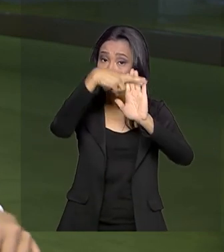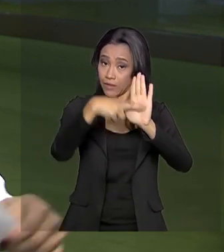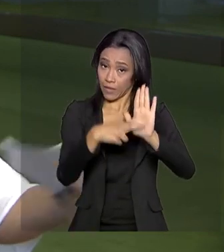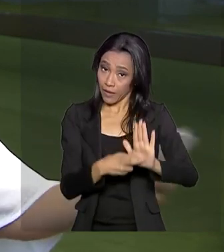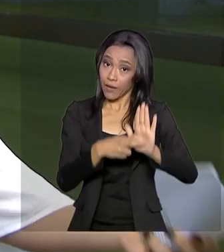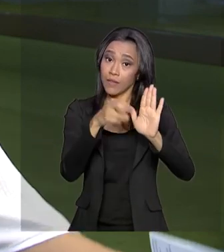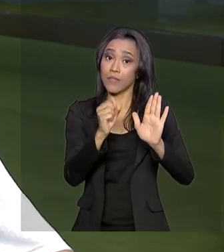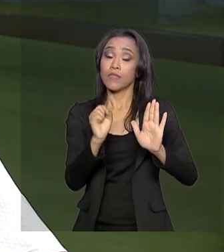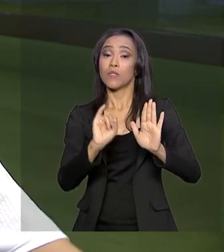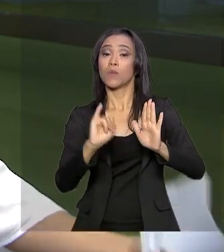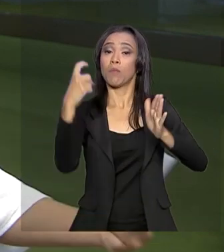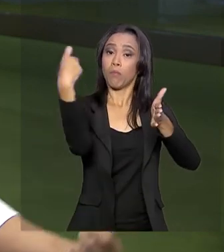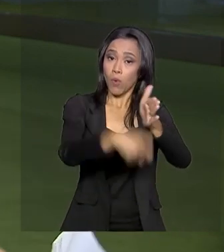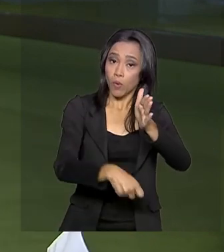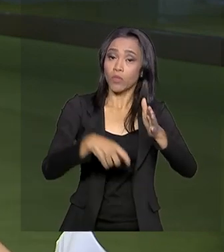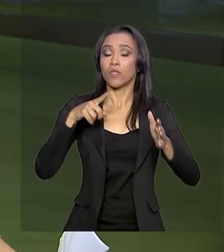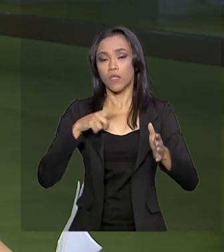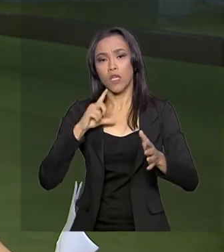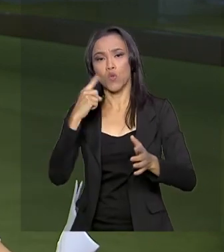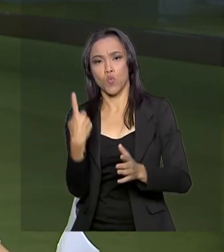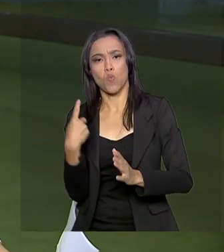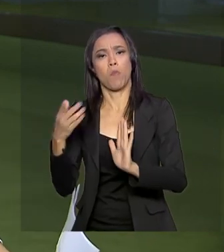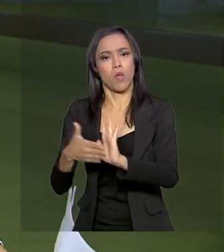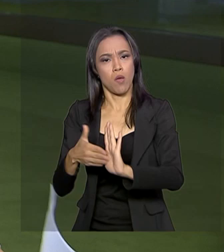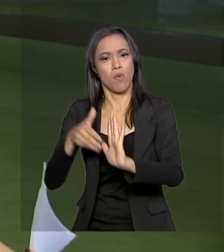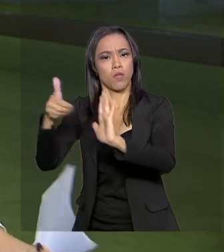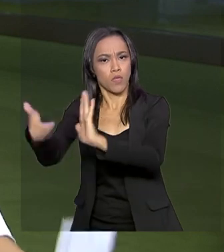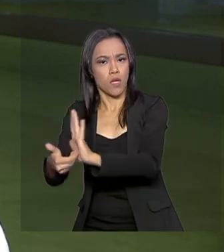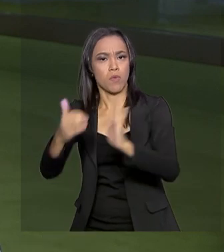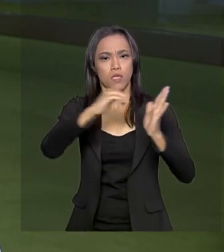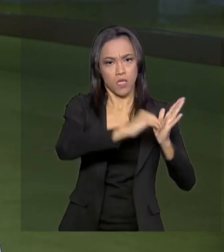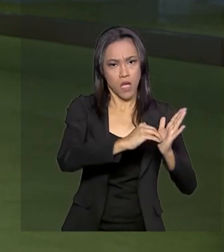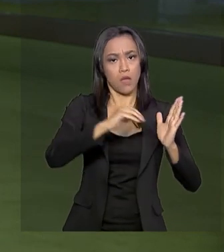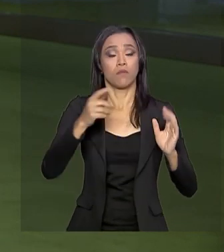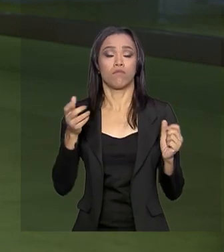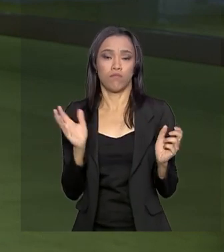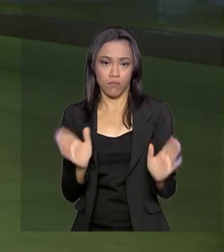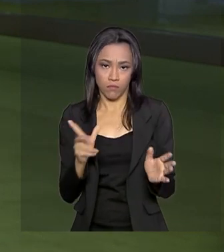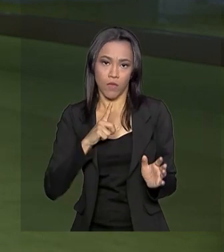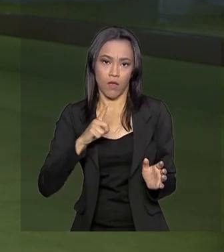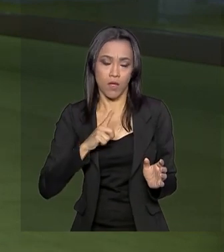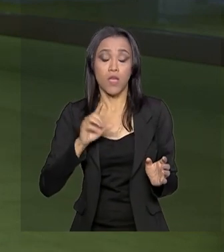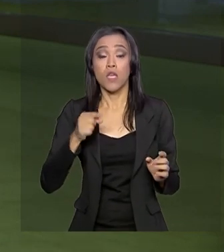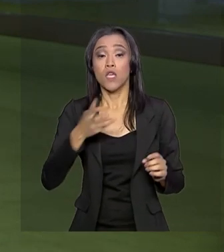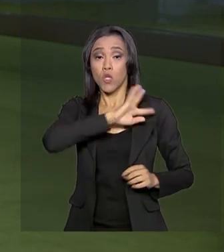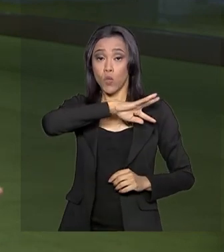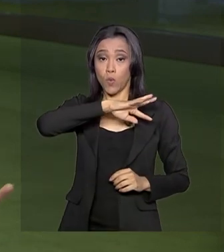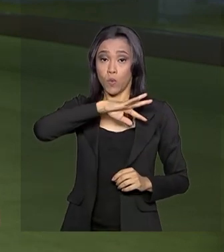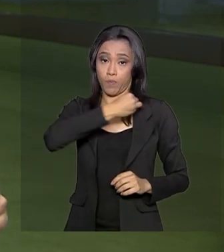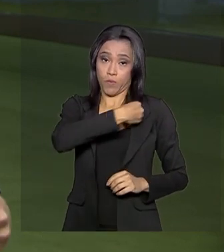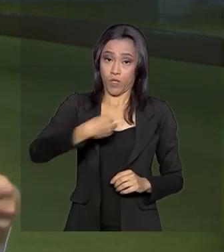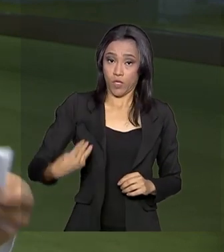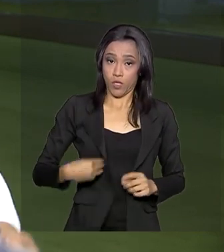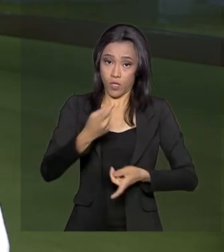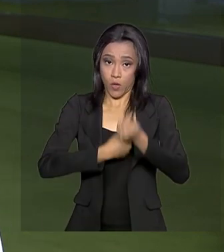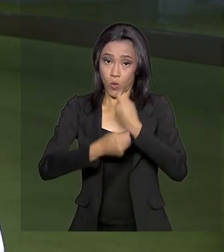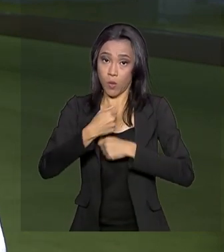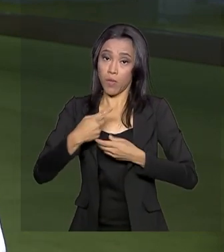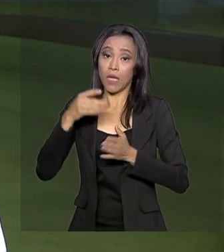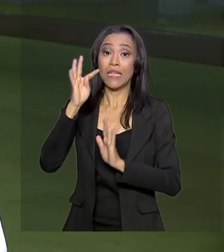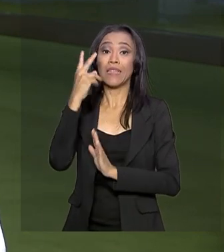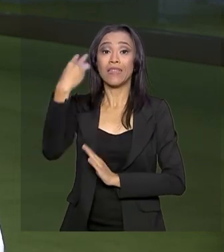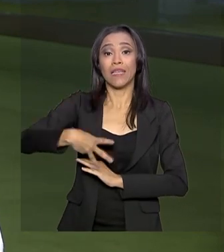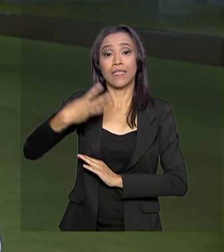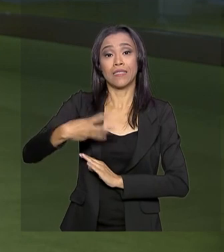tramitando, uma no Senado, a outra aqui na Câmara, que está mais avançada, e o ministro da Economia, Paulo Guedes, promete enviar um terceiro